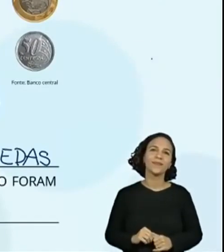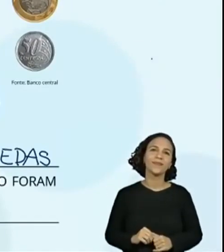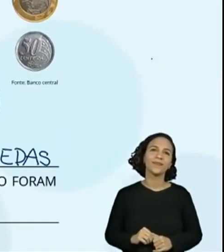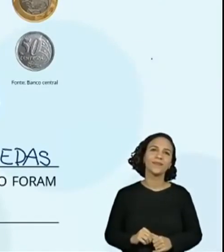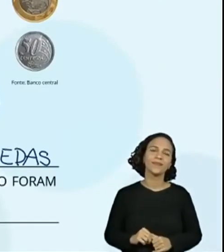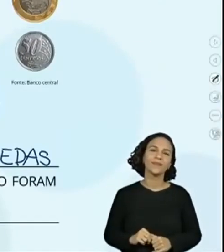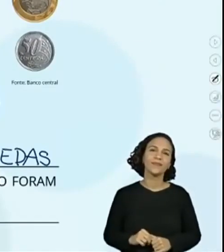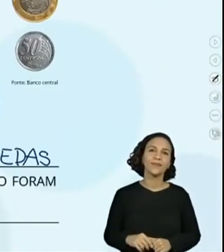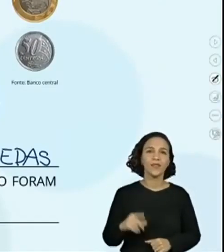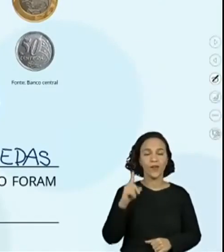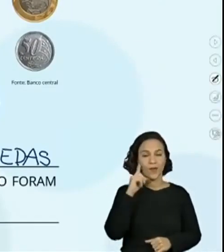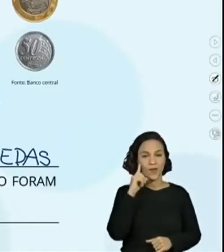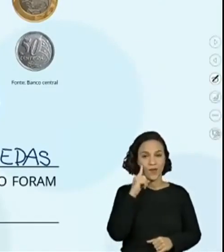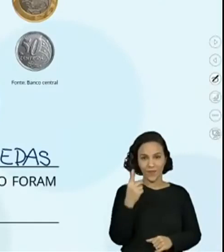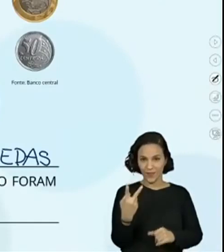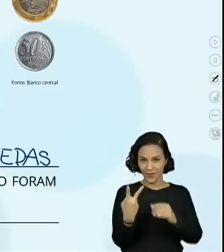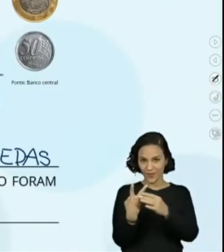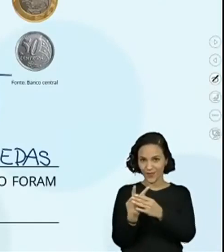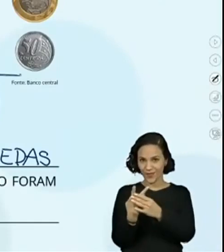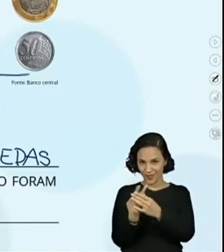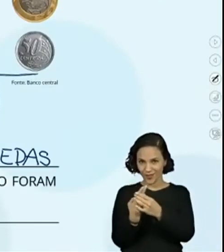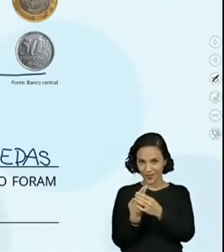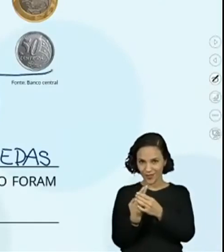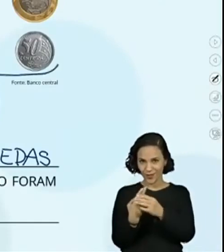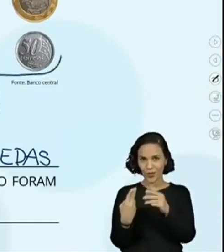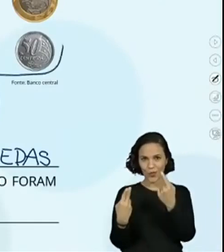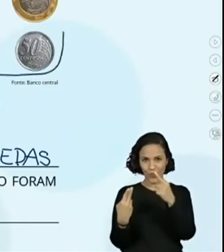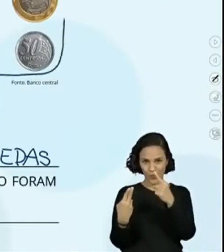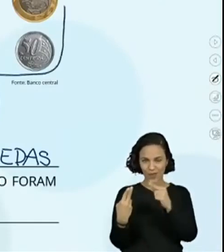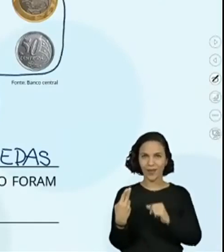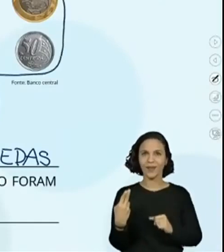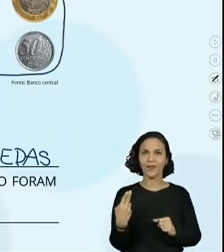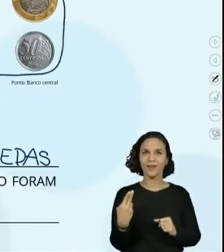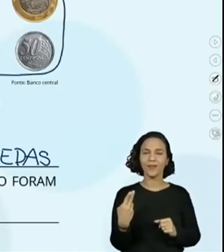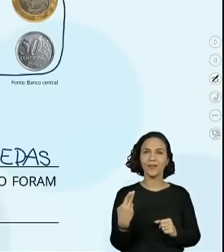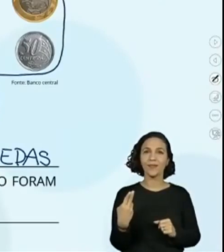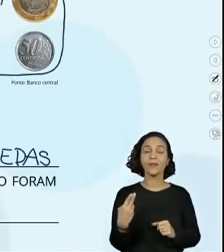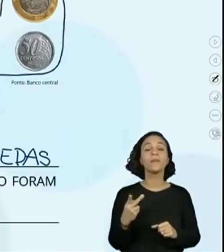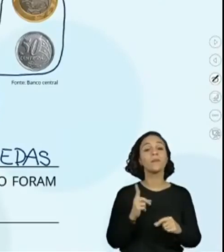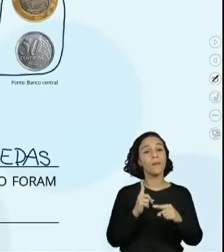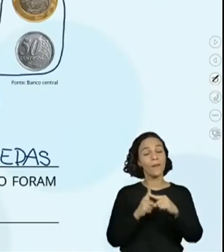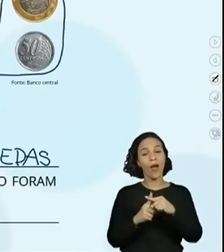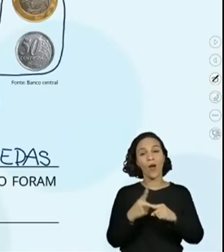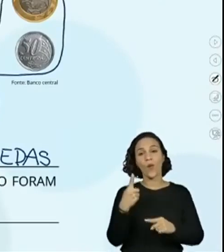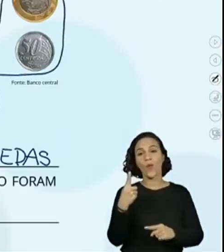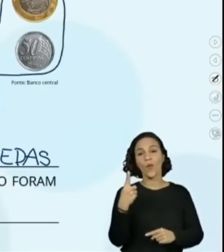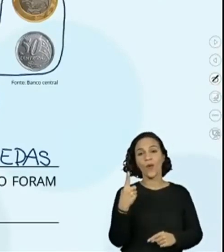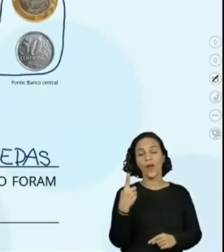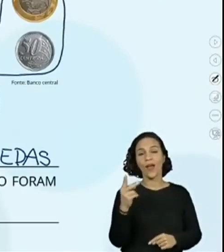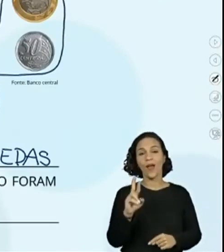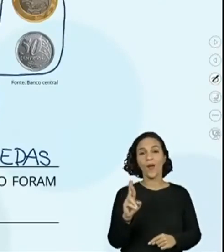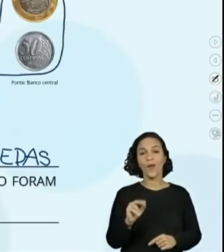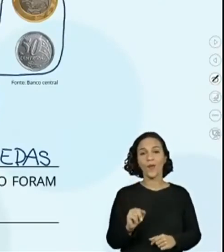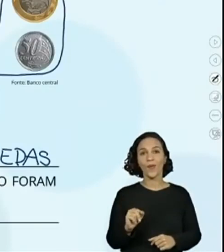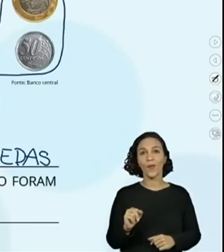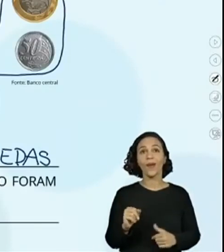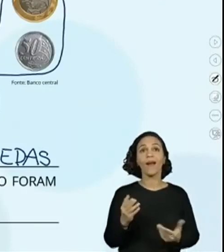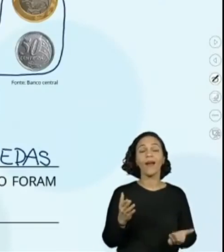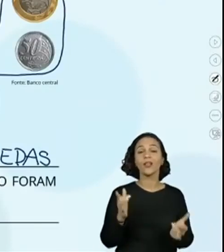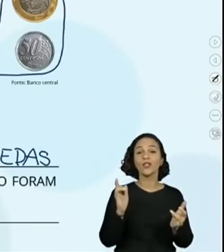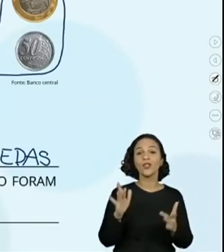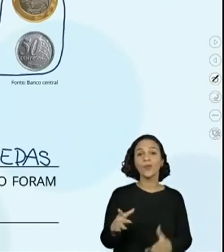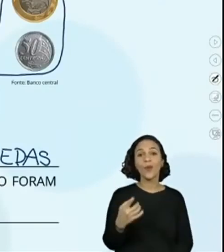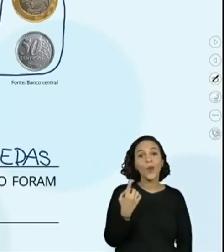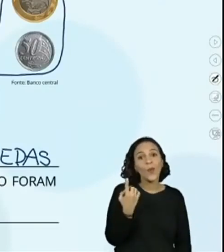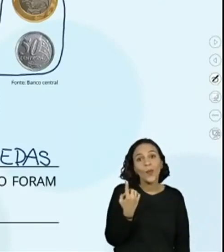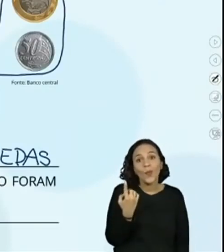Essas duas moedas de 50 centavos, que formou um real, com mais uma moeda de um real. Agora sobra uma moeda.